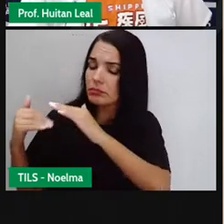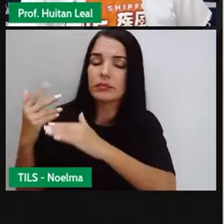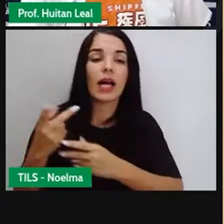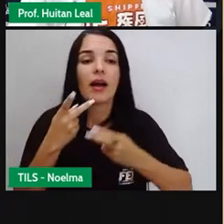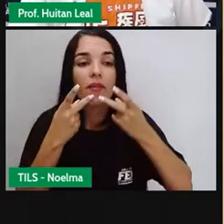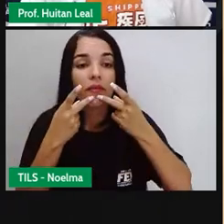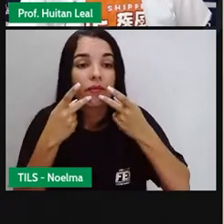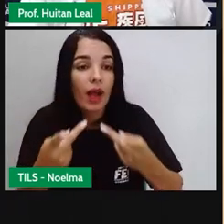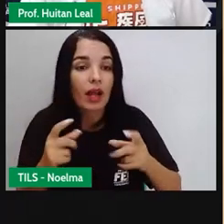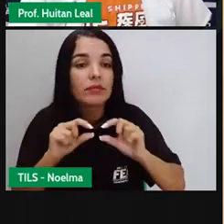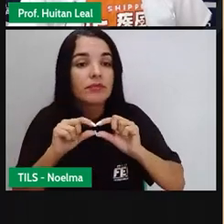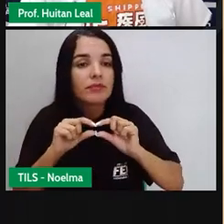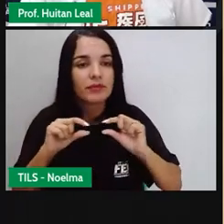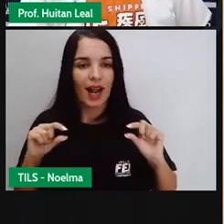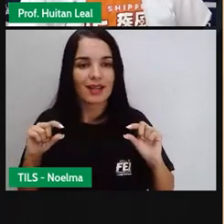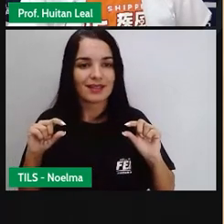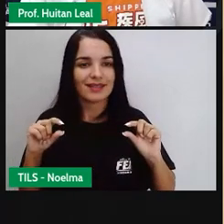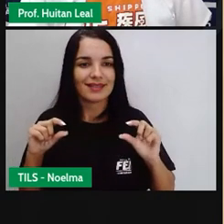produzir frases.